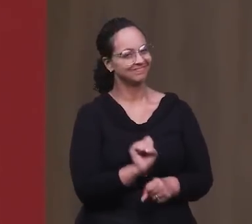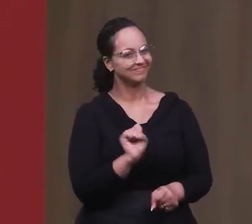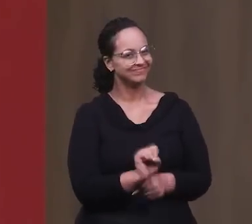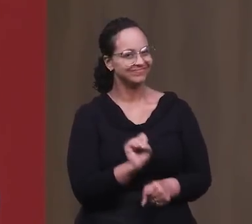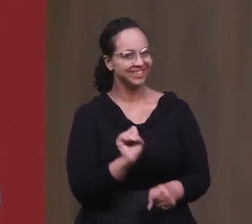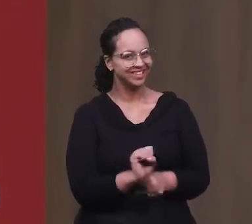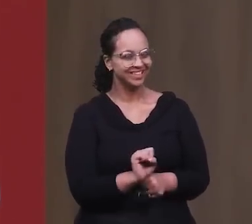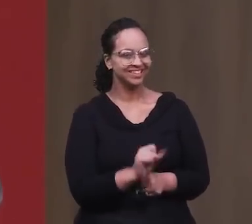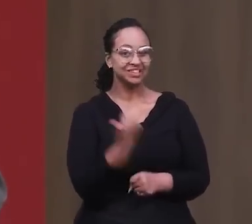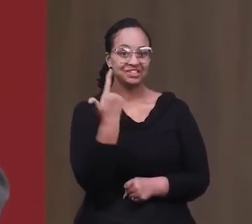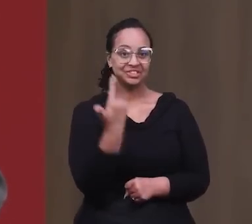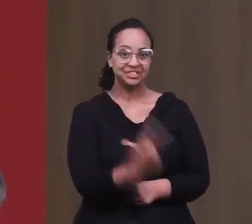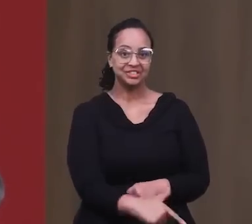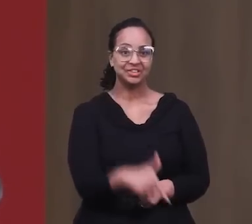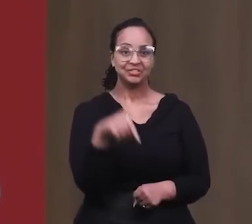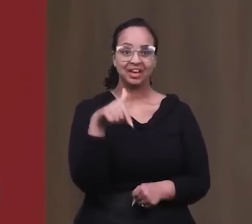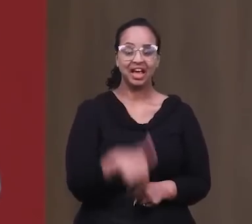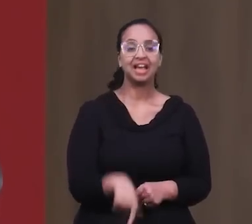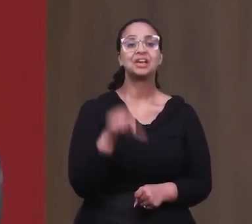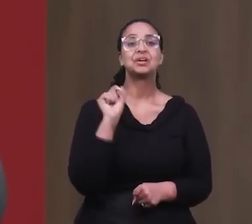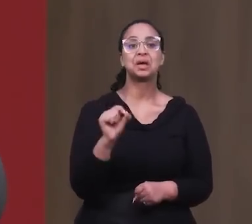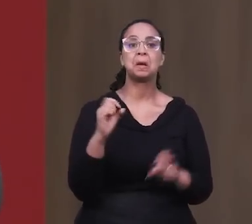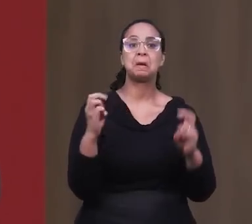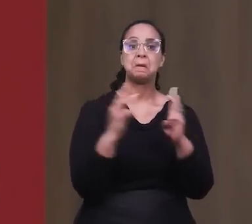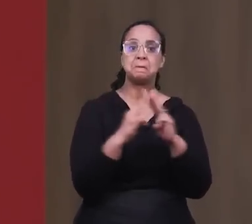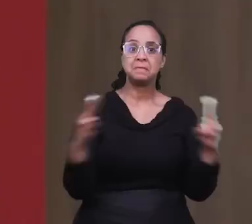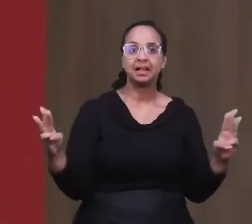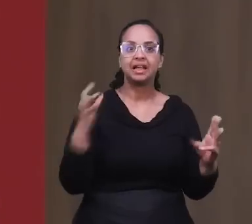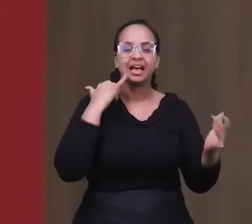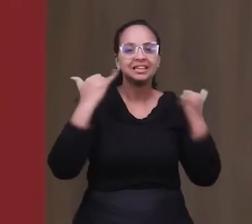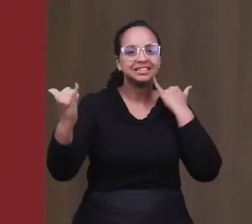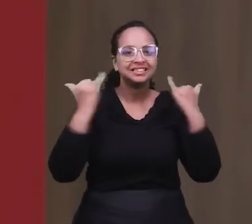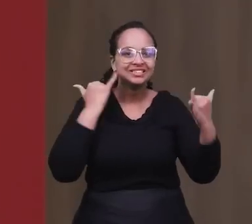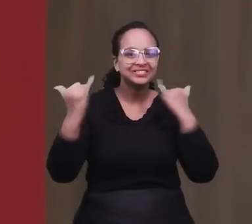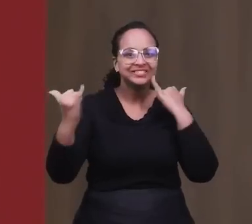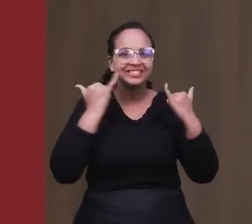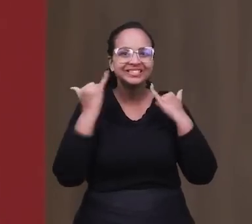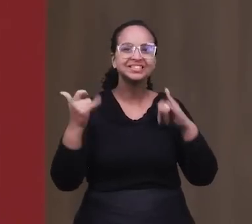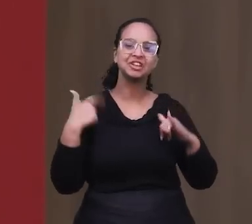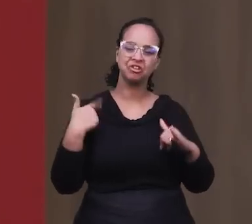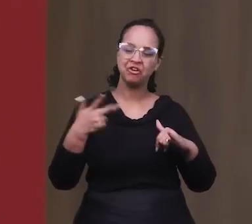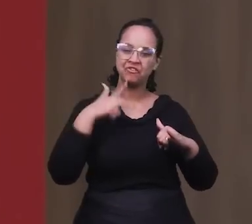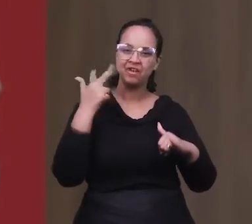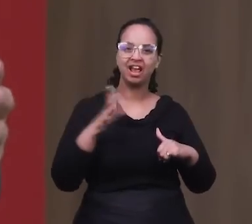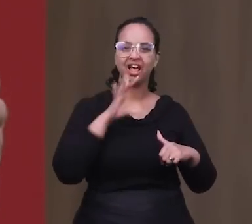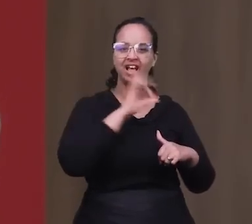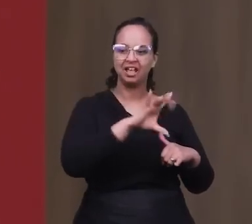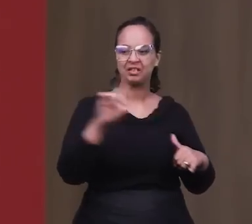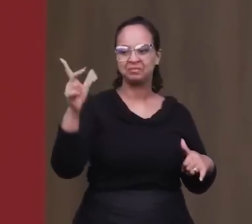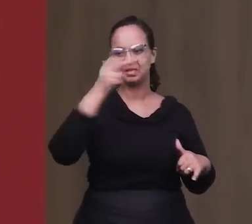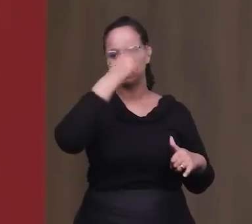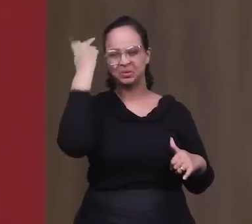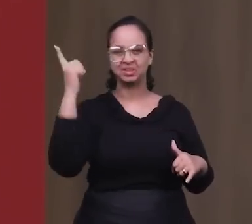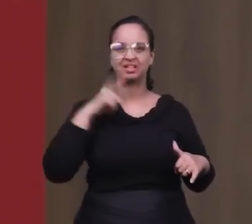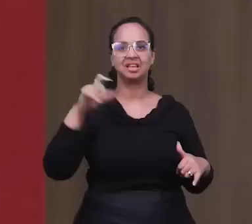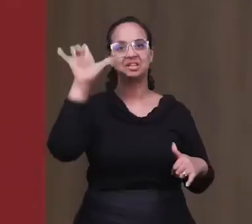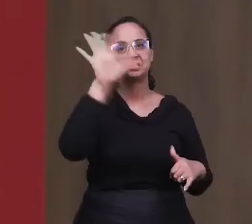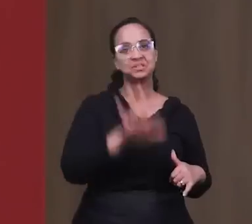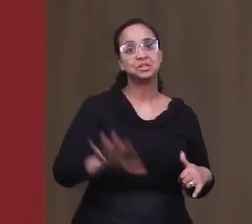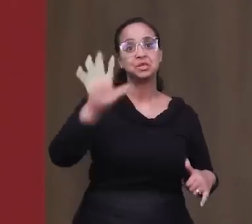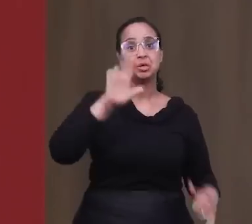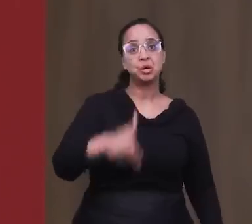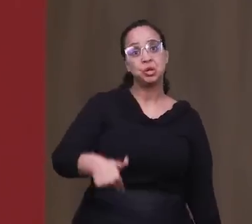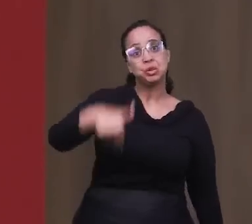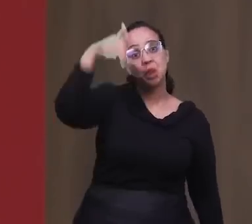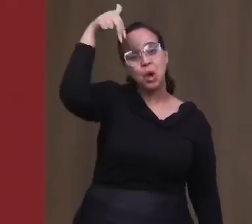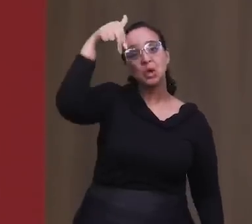aguardando, né? E isso para mais uma edição aqui do Manai News, e hoje nós vamos falar com os nossos correspondentes, nós vamos falar sobre as regiões